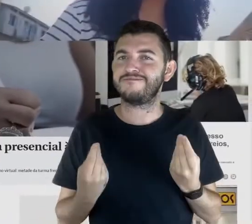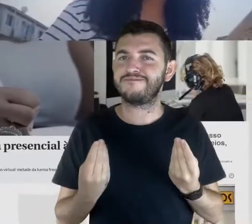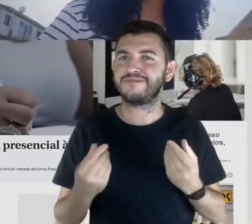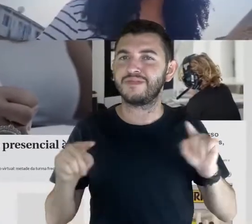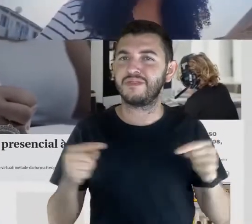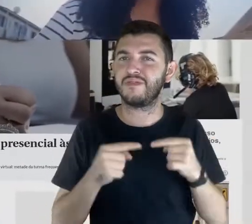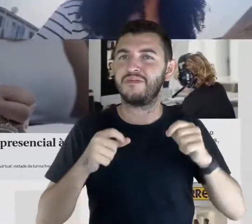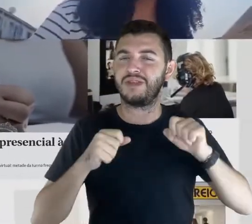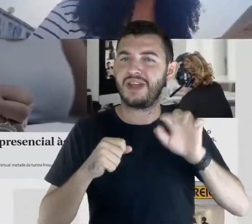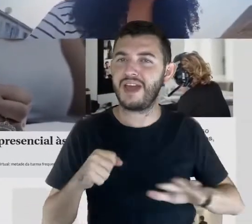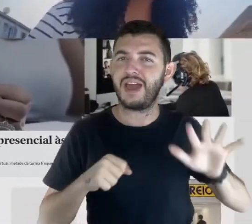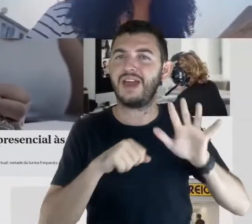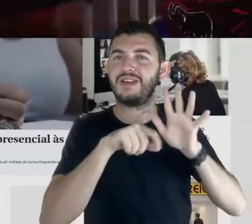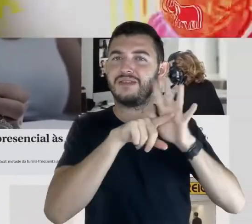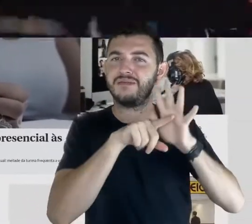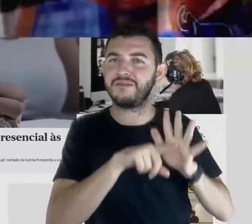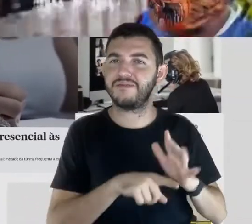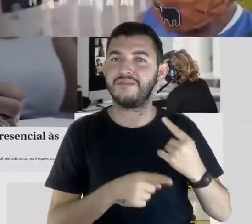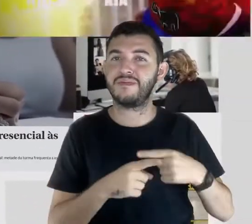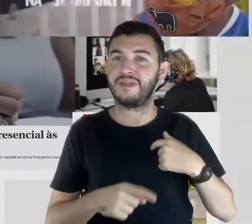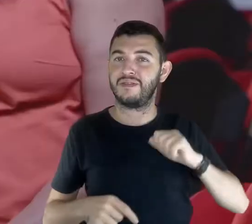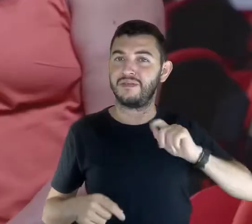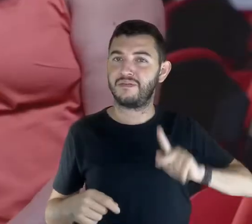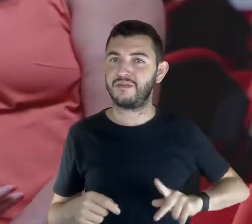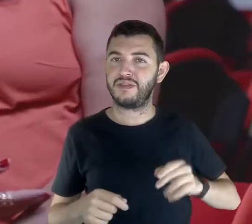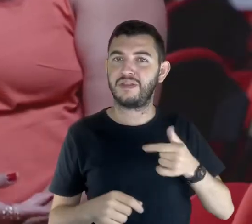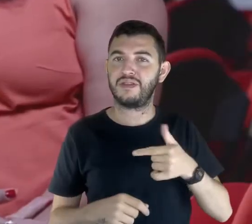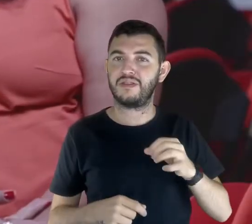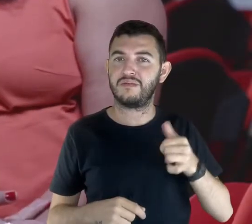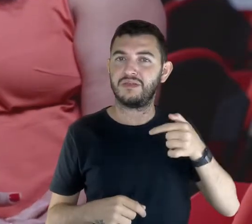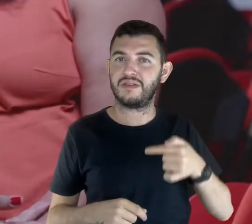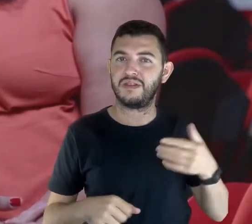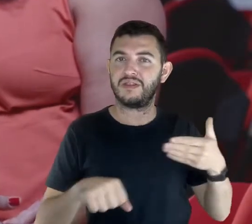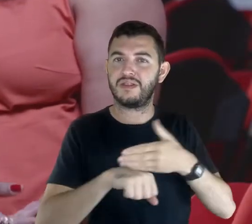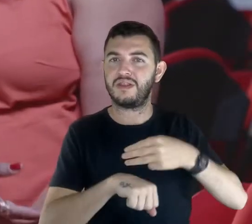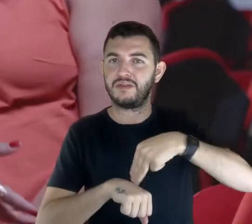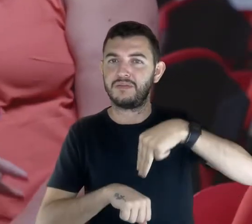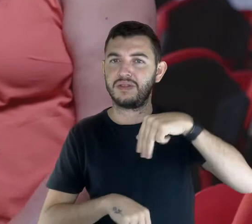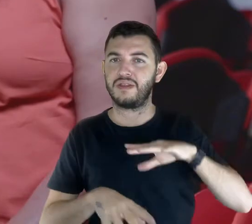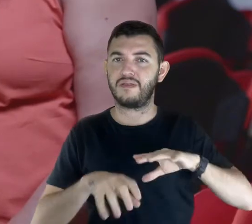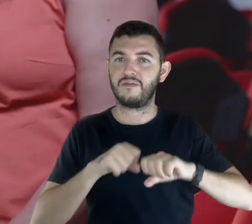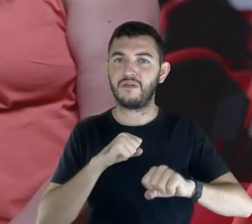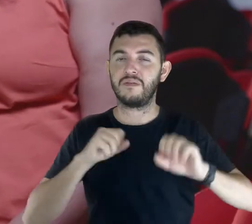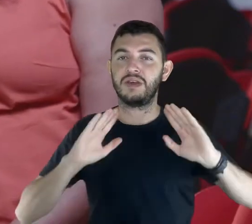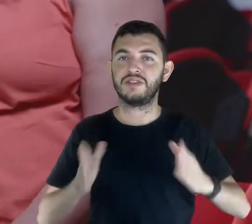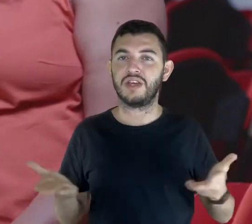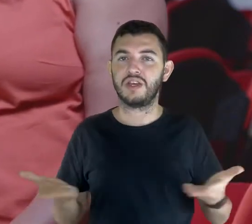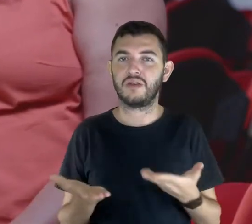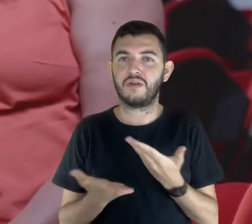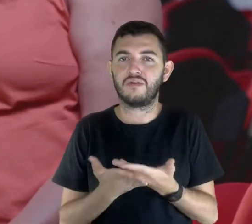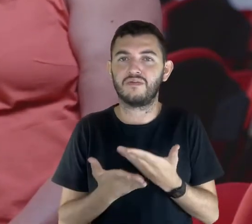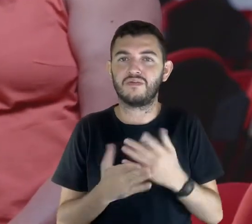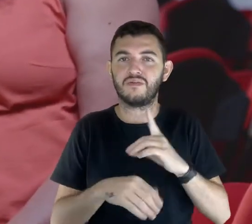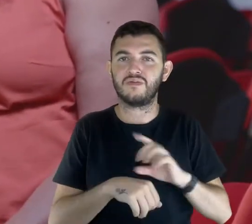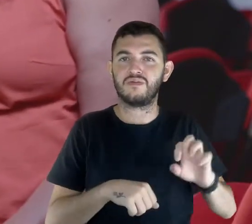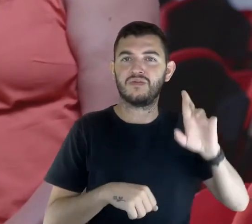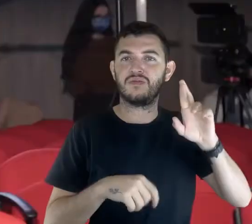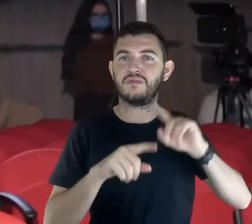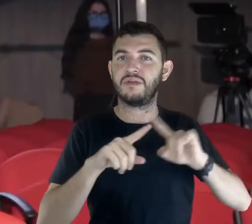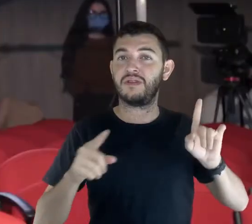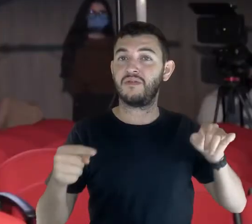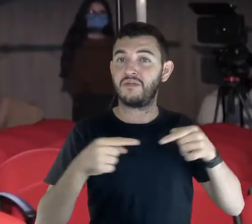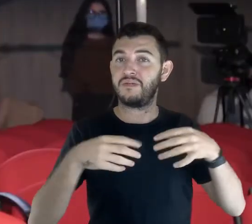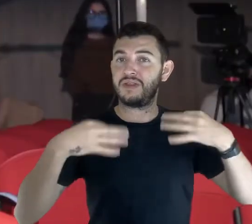tinha muito a ver com a minha área de pesquisa, porque eu aposentei em 2017, já entrei no mestrado, concluí, estou fazendo doutorado.